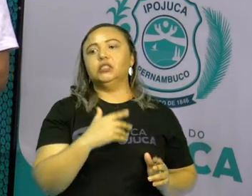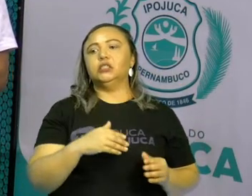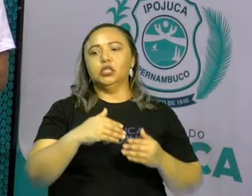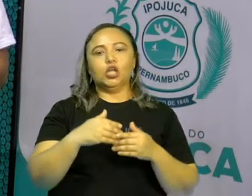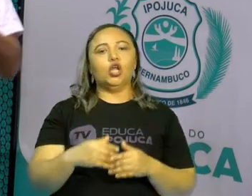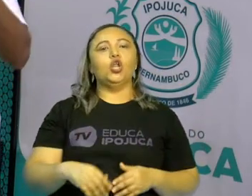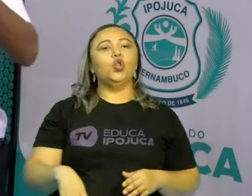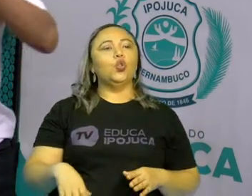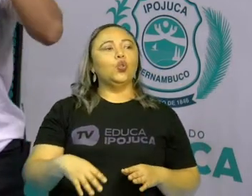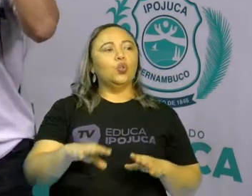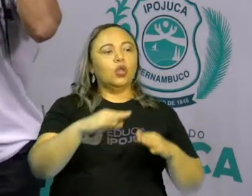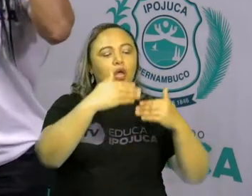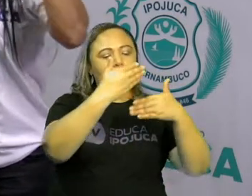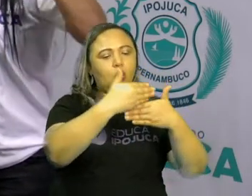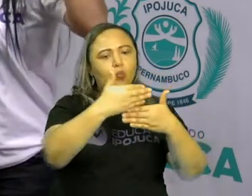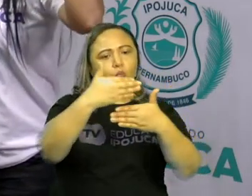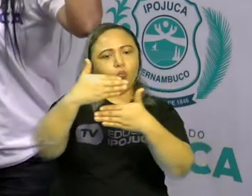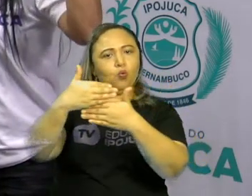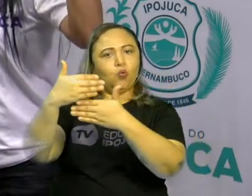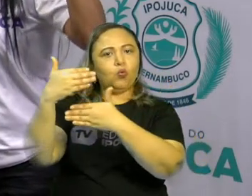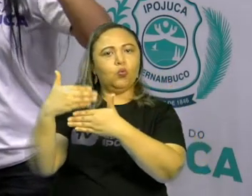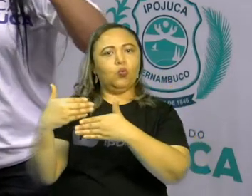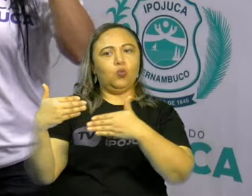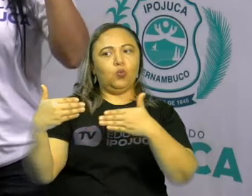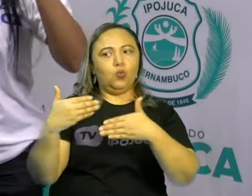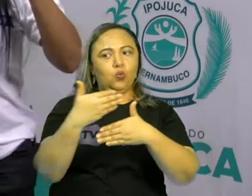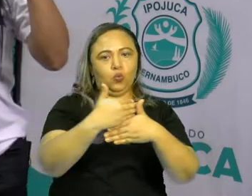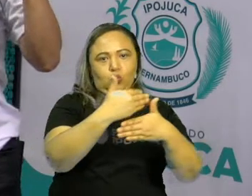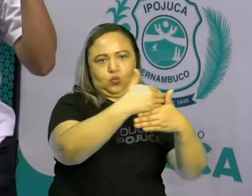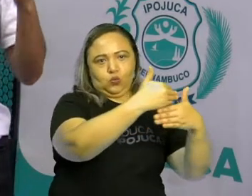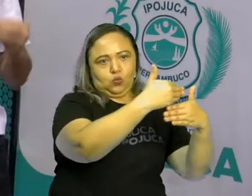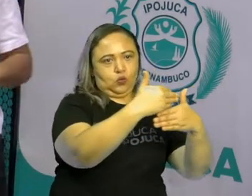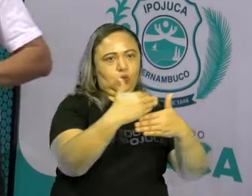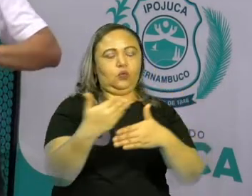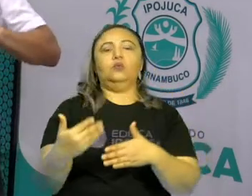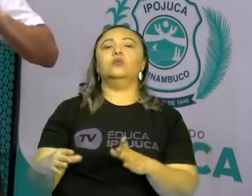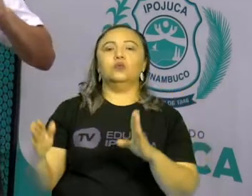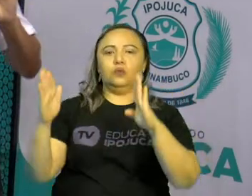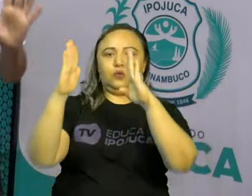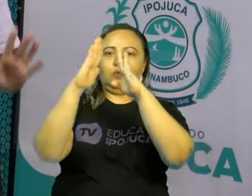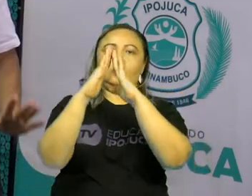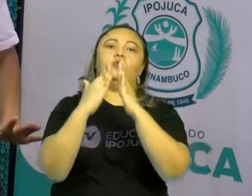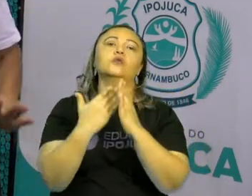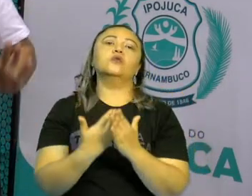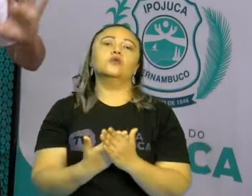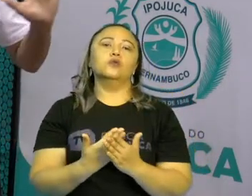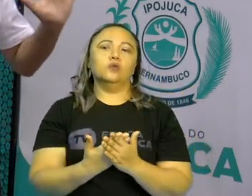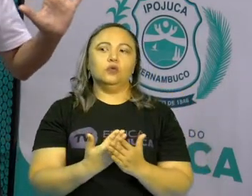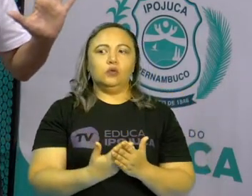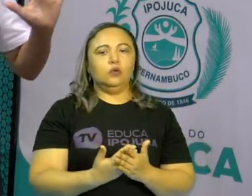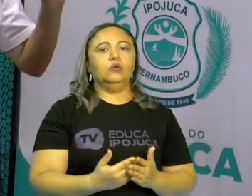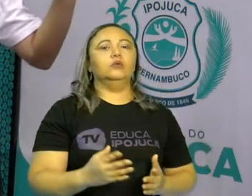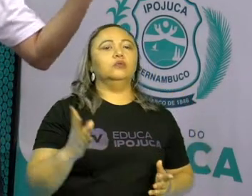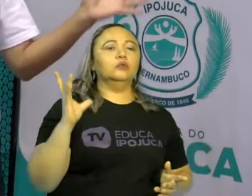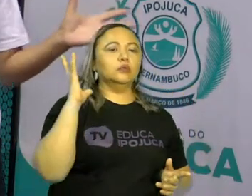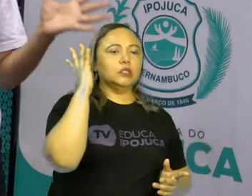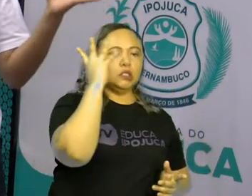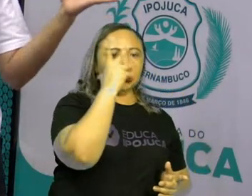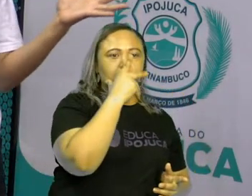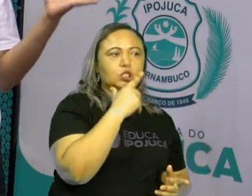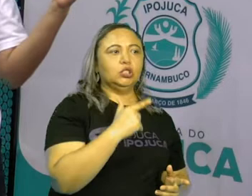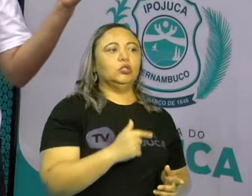nossas escolas. Então, é uma arte visual. Ficou muito interessante, ficou belíssimo. E eles